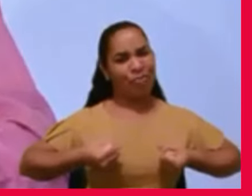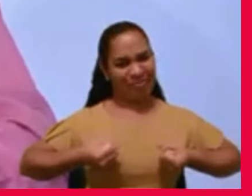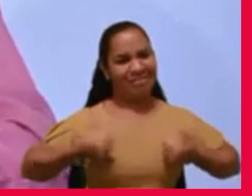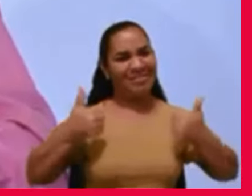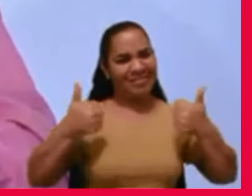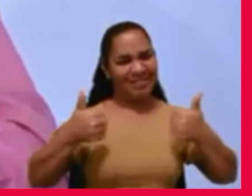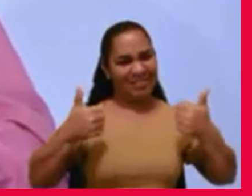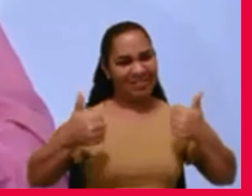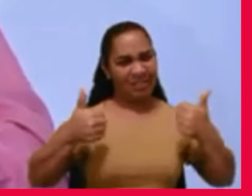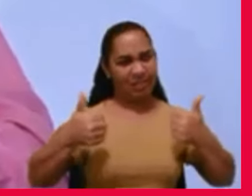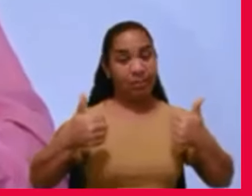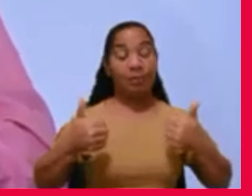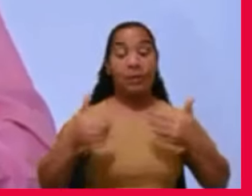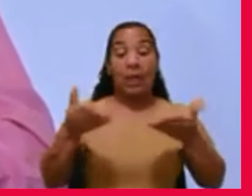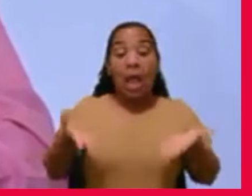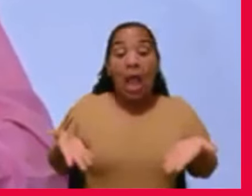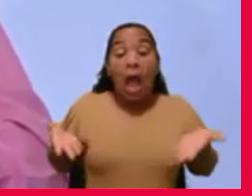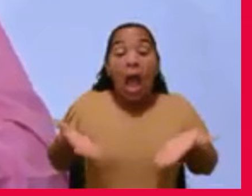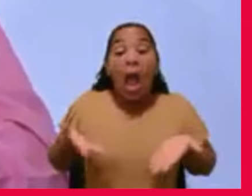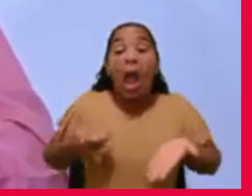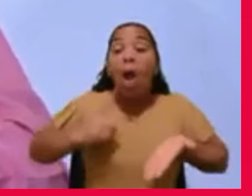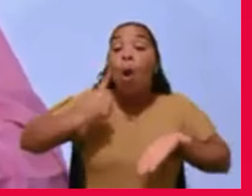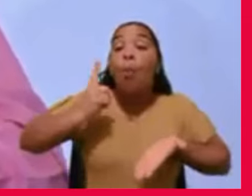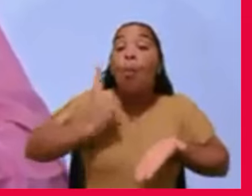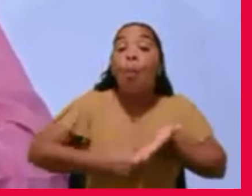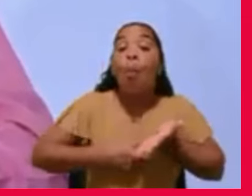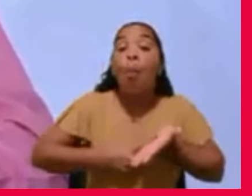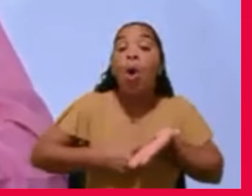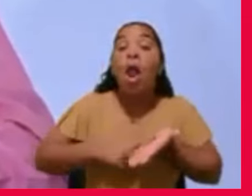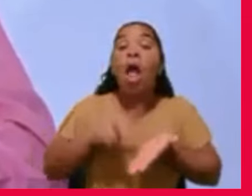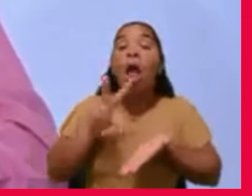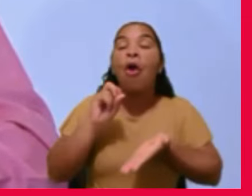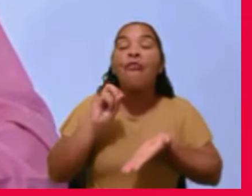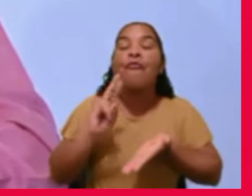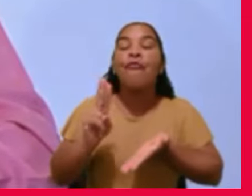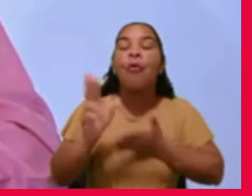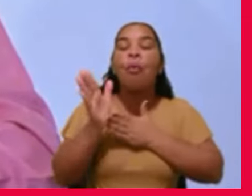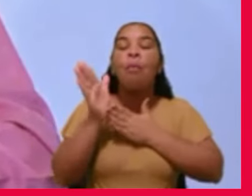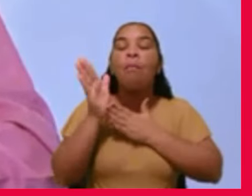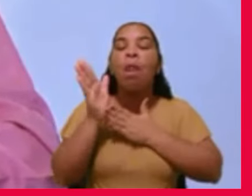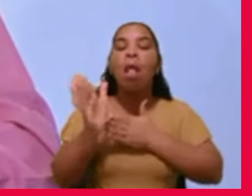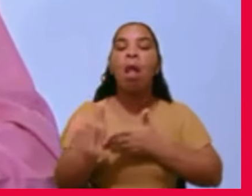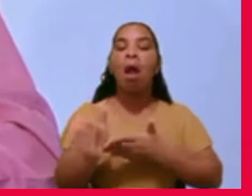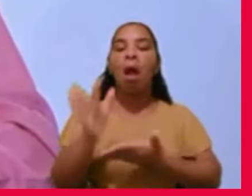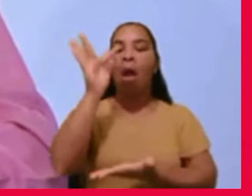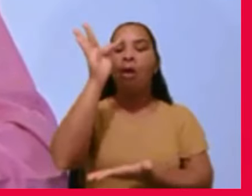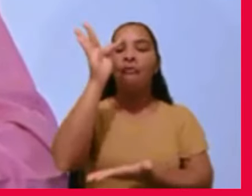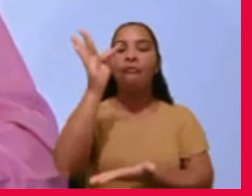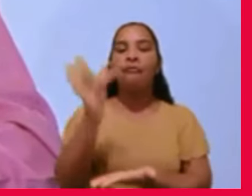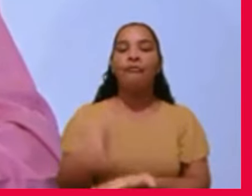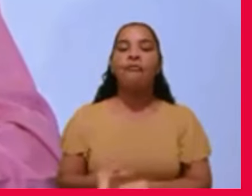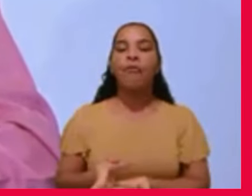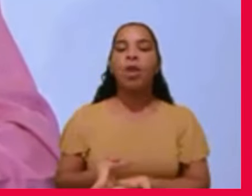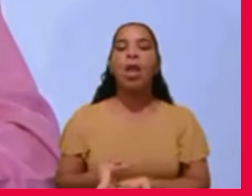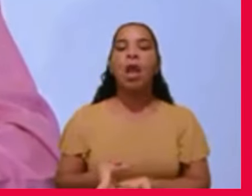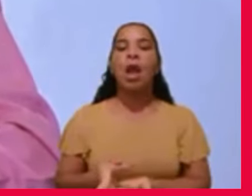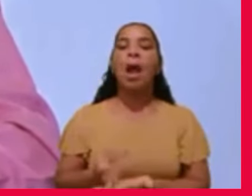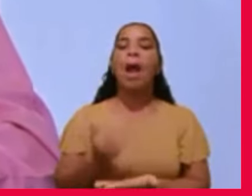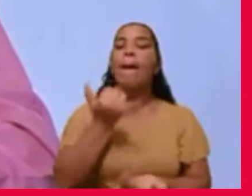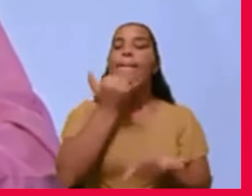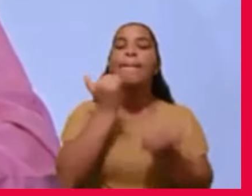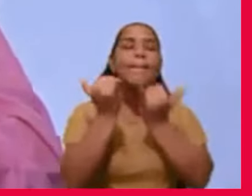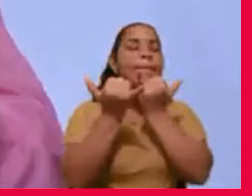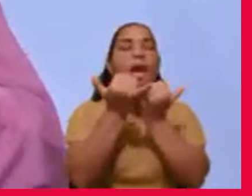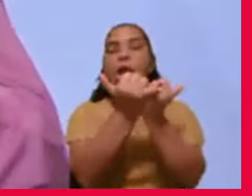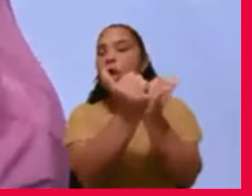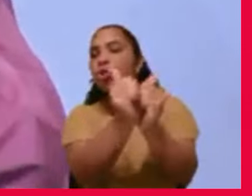de agora para o diante, eu vou ser leal, fiel, e vou perdoar a todo o mal